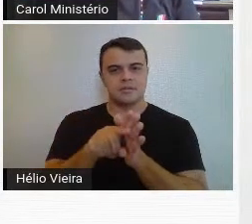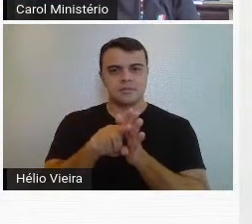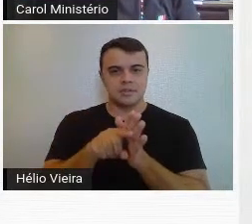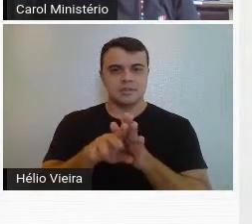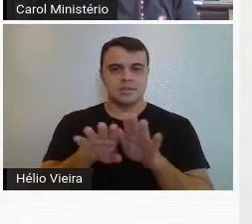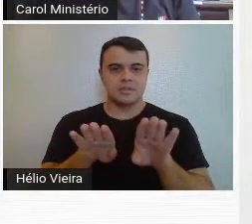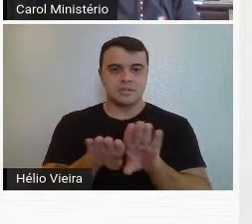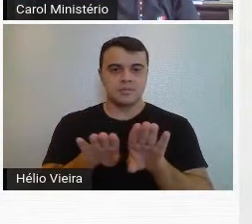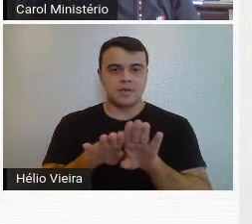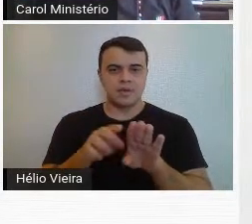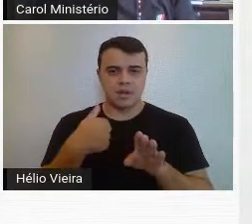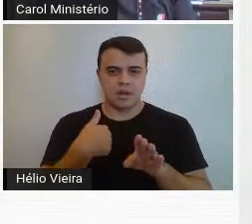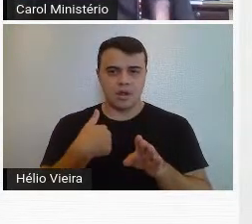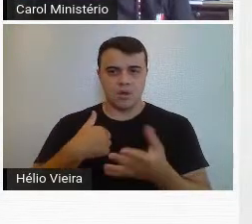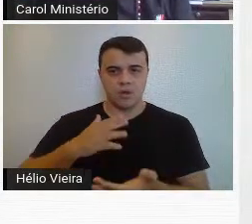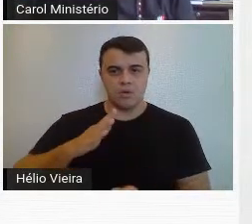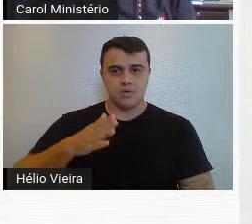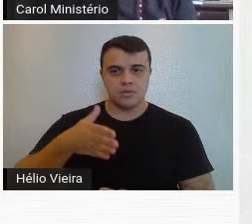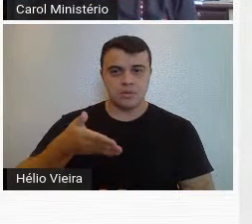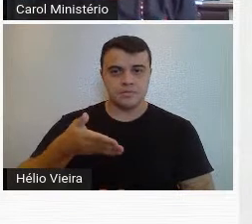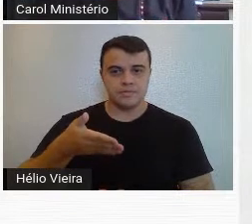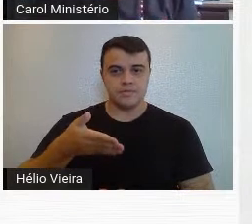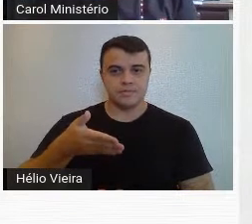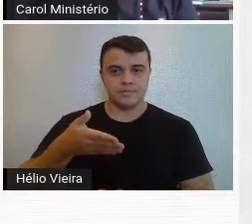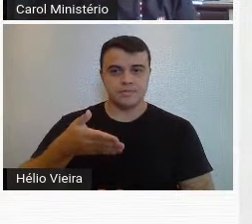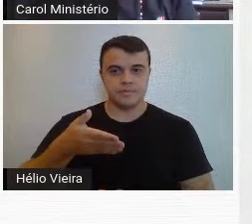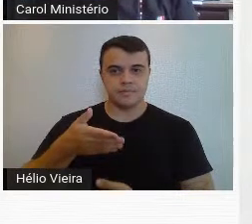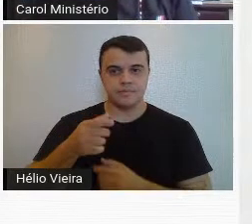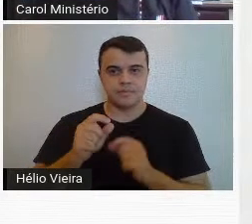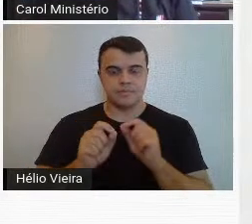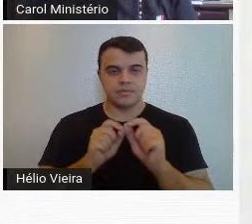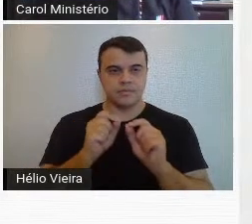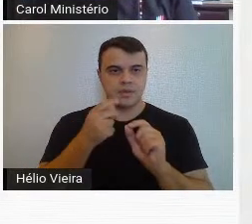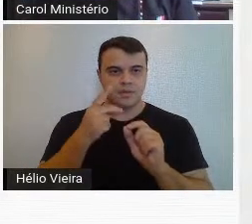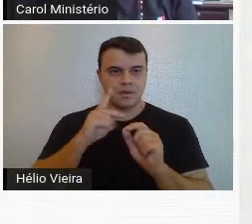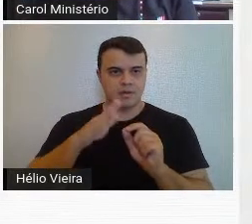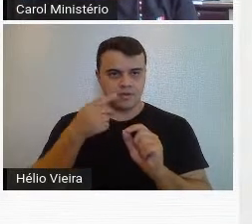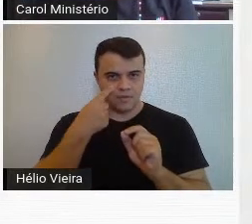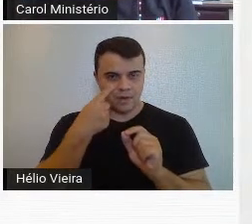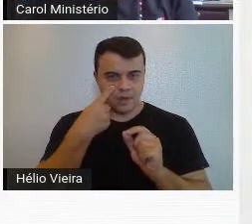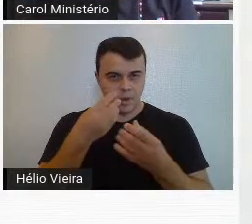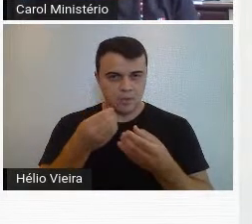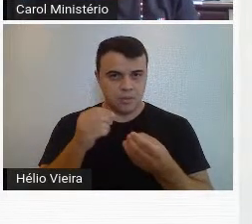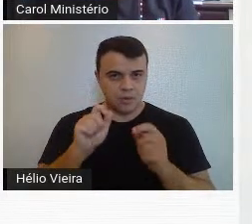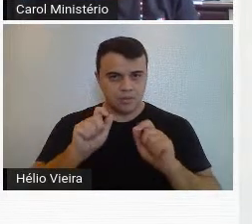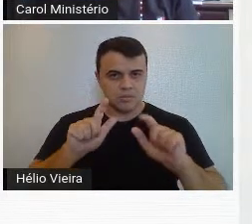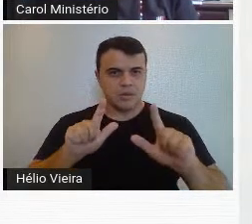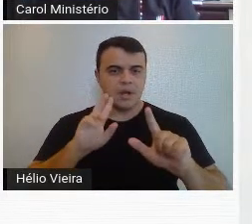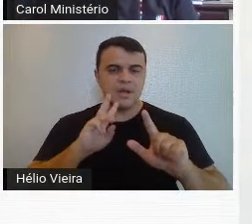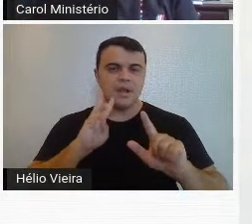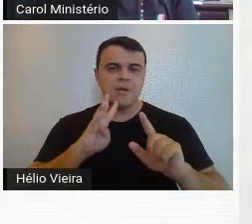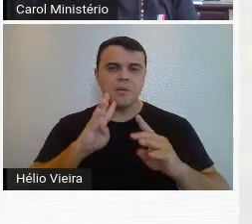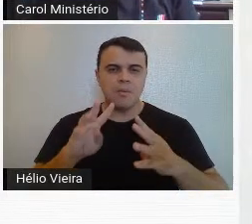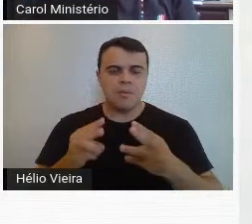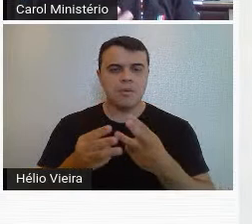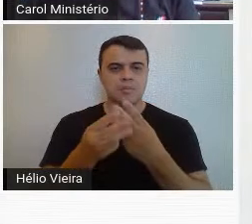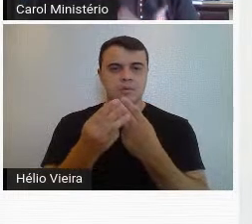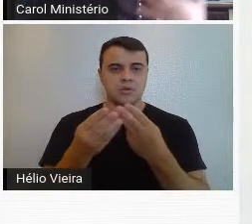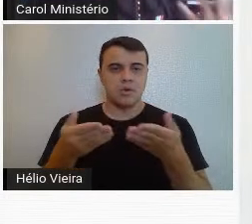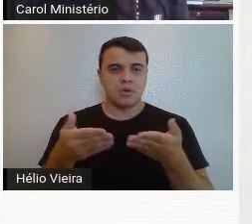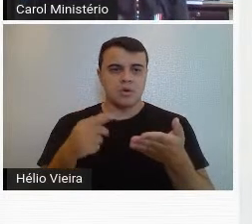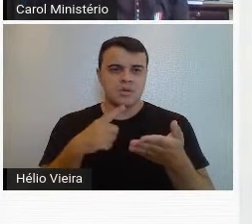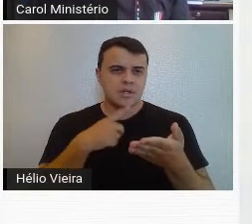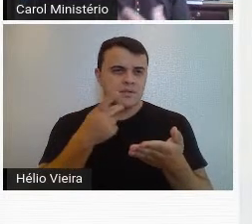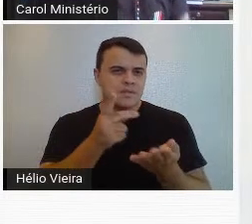da qual eu tirei a maioria das imagens que nós vamos ver hoje. Então, o PowerPoint é muito rico por isso. Eu também